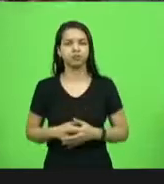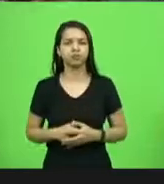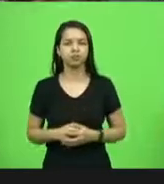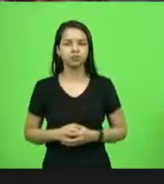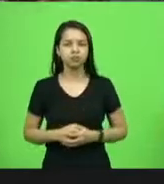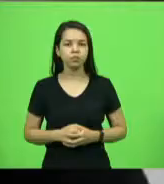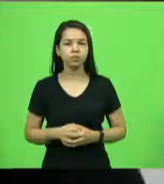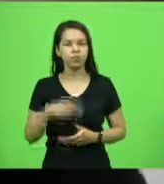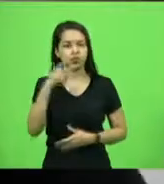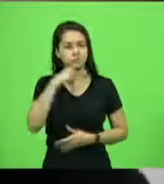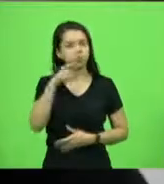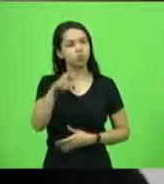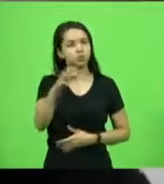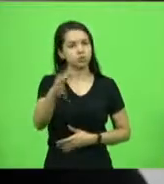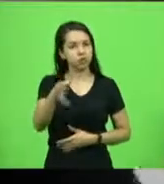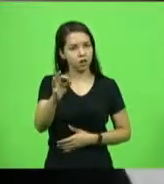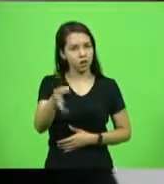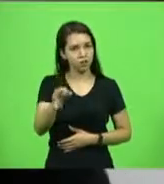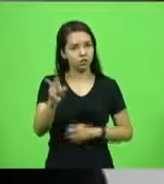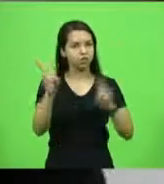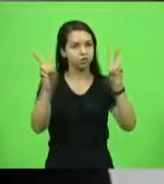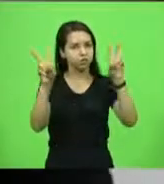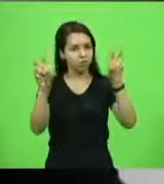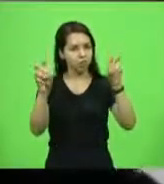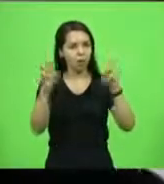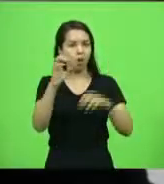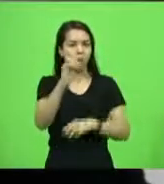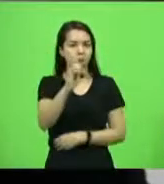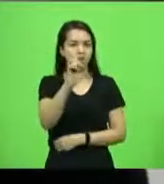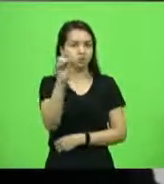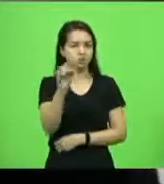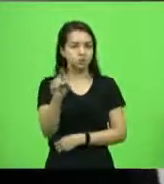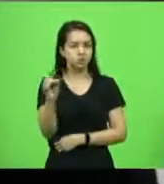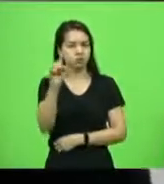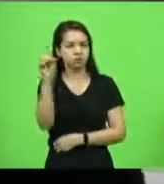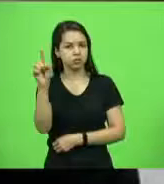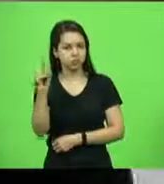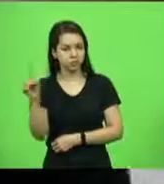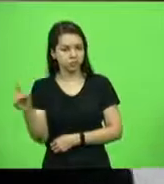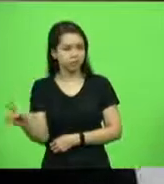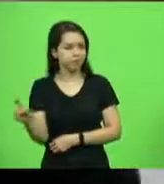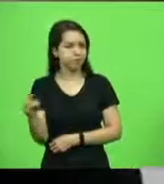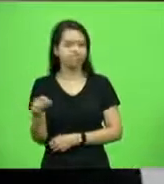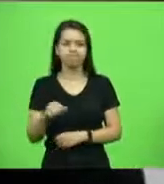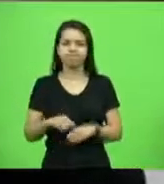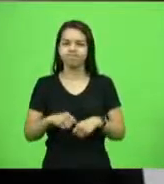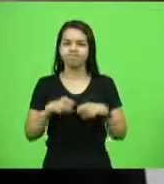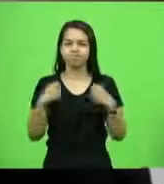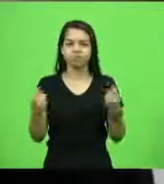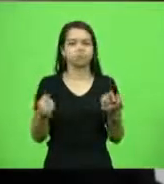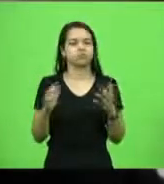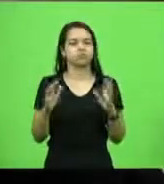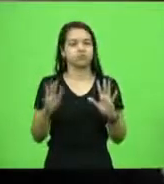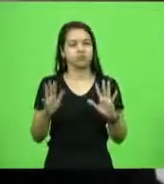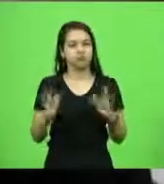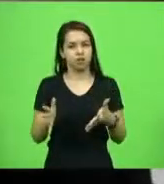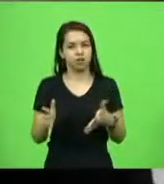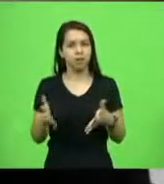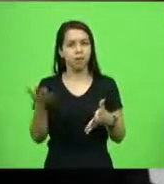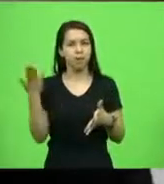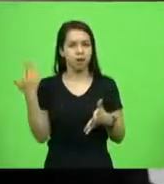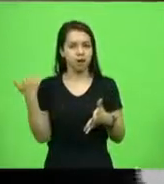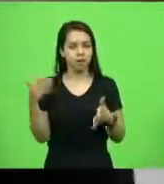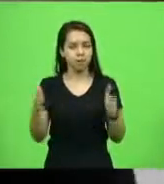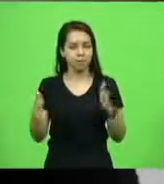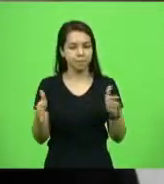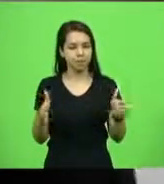essa questão da OZZ já está insuportável, inclusive durante o recesso mesmo, nós intencionamos, mandamos